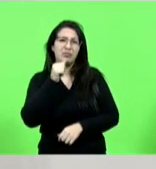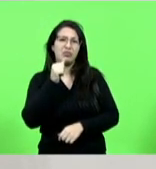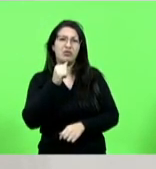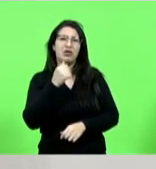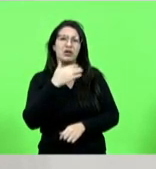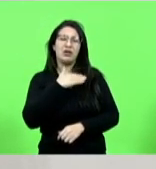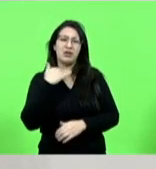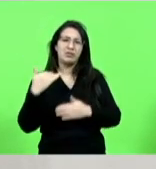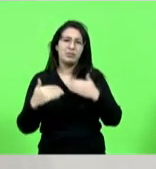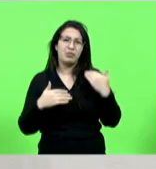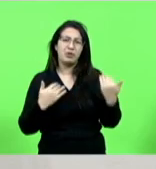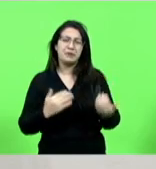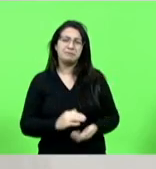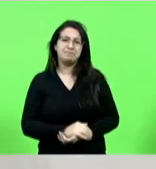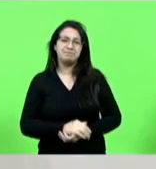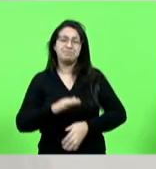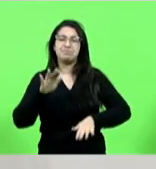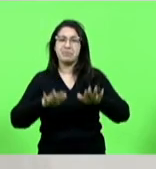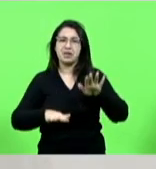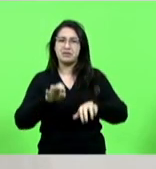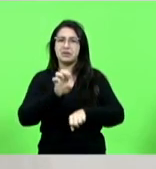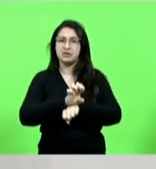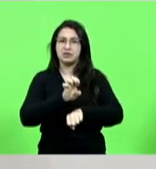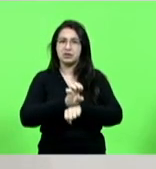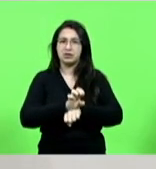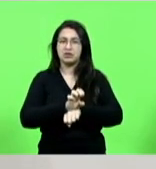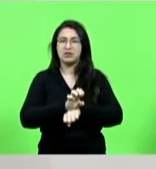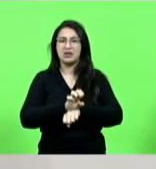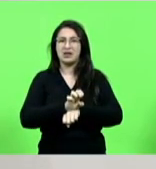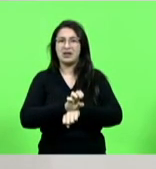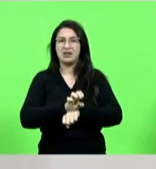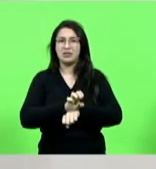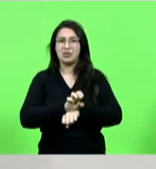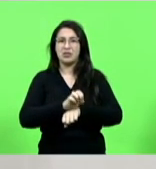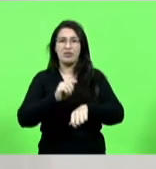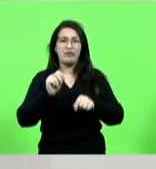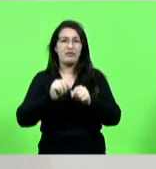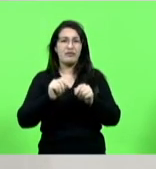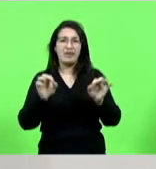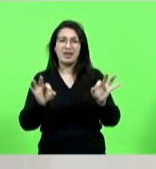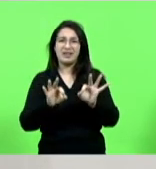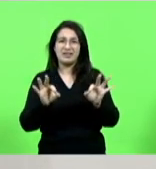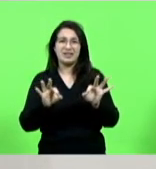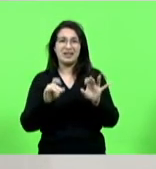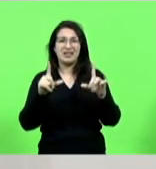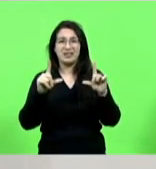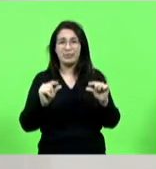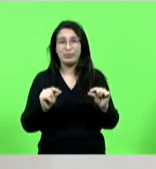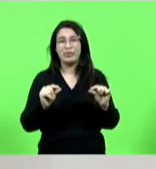pequena a ação do Estado em relação a essa ação dessa gente.